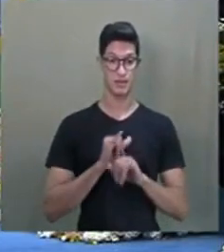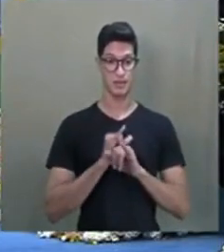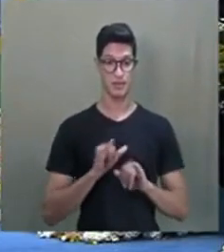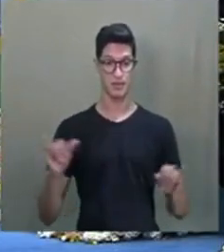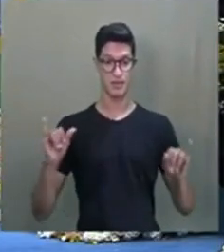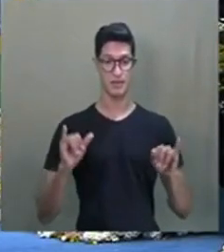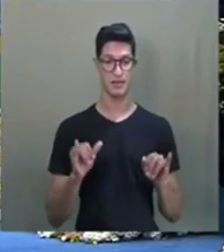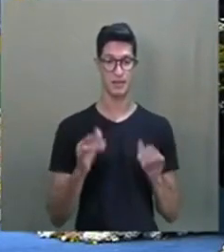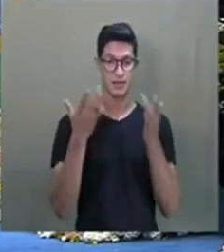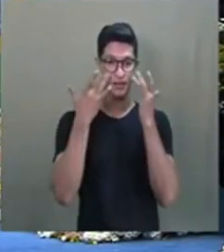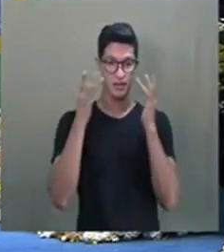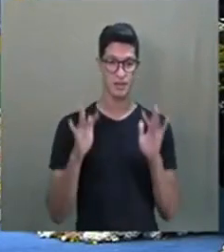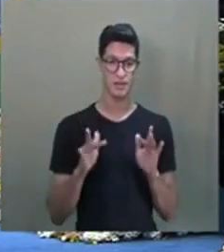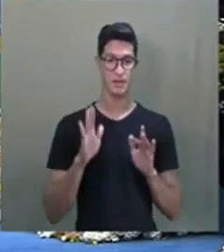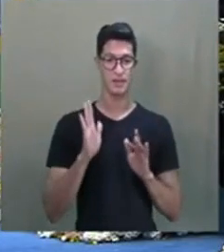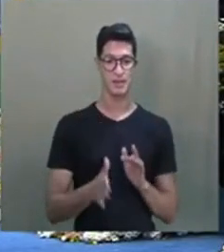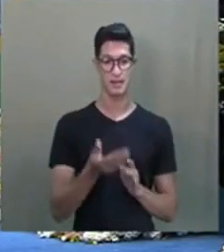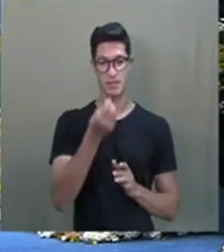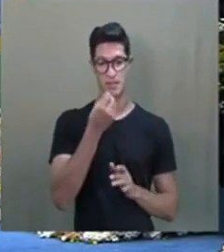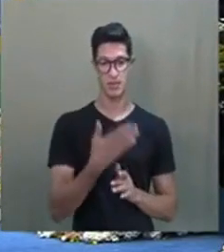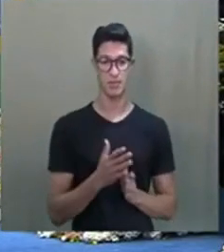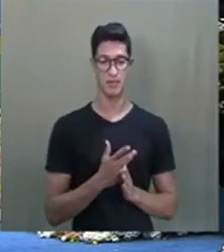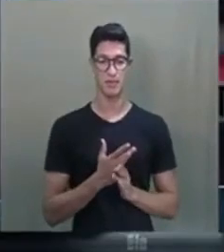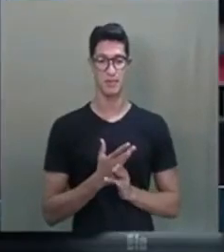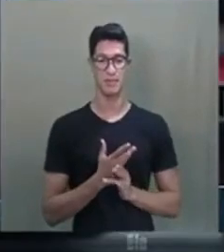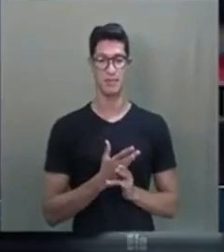eu não sabia. Isso é muito bom.